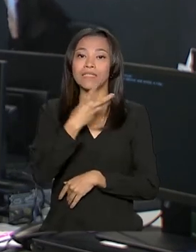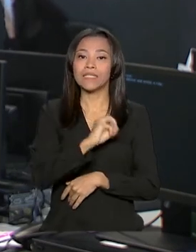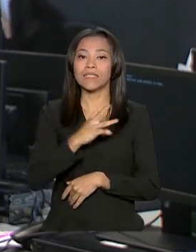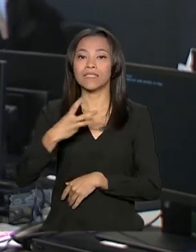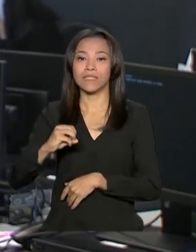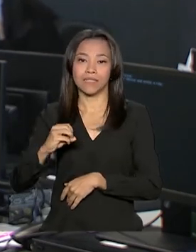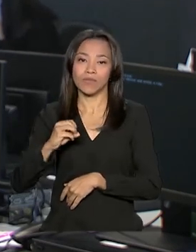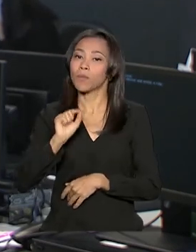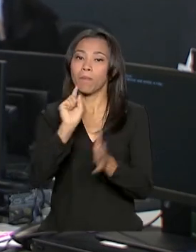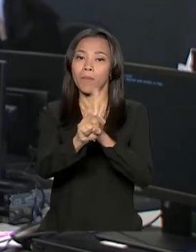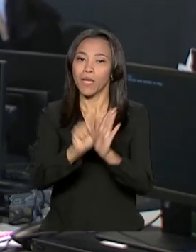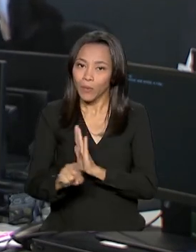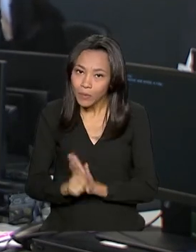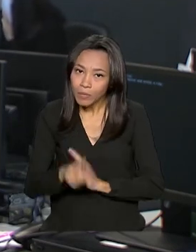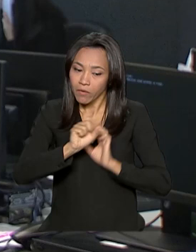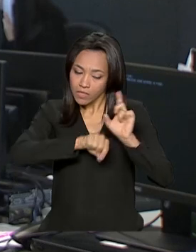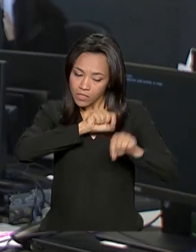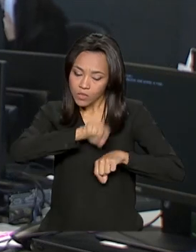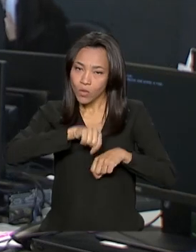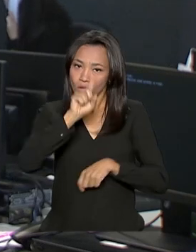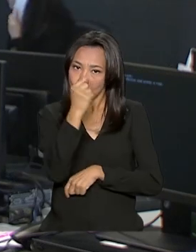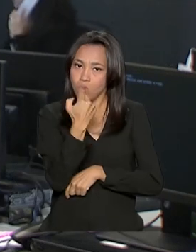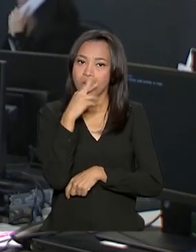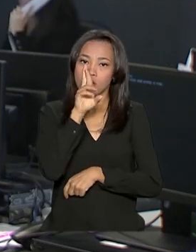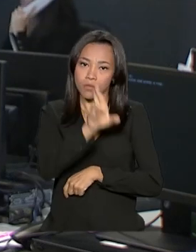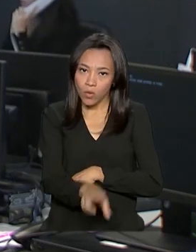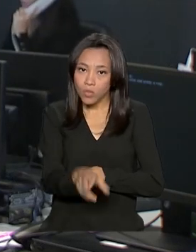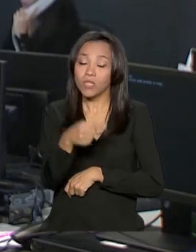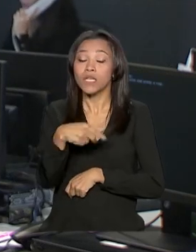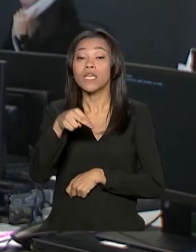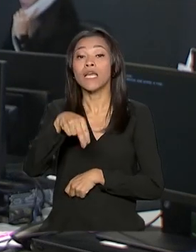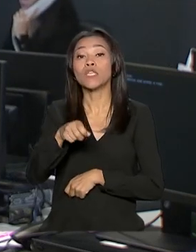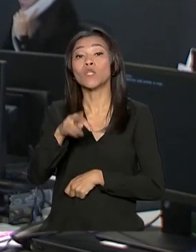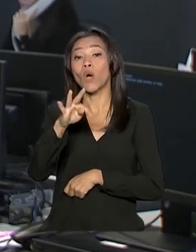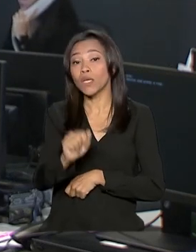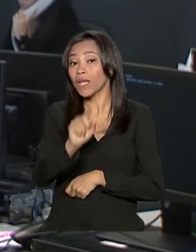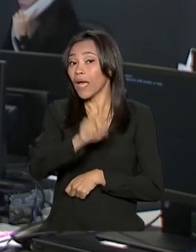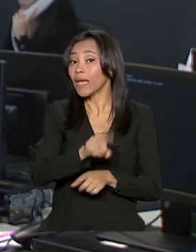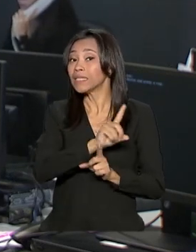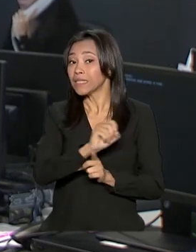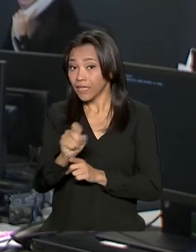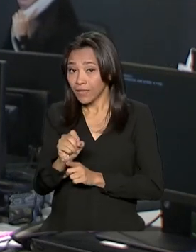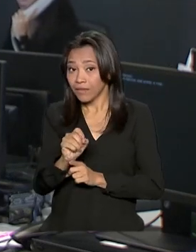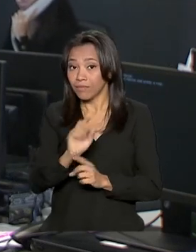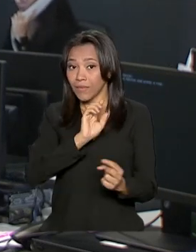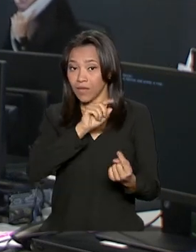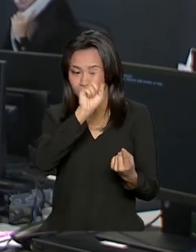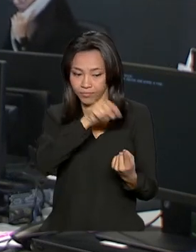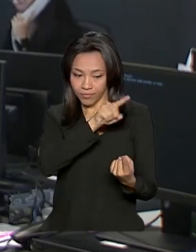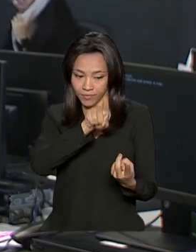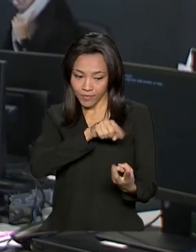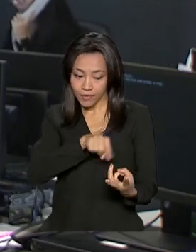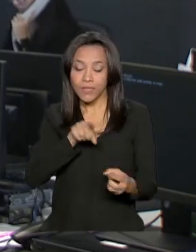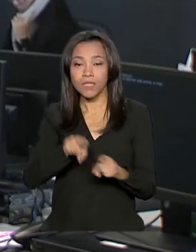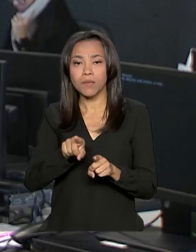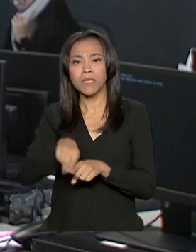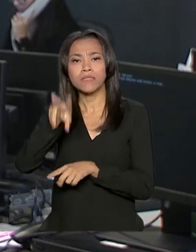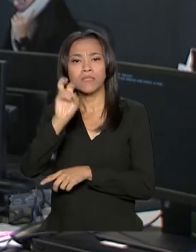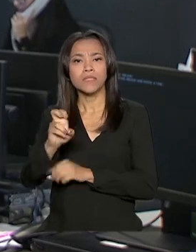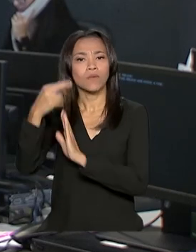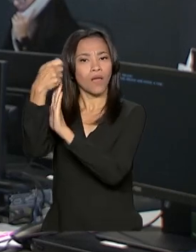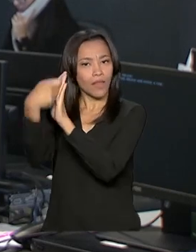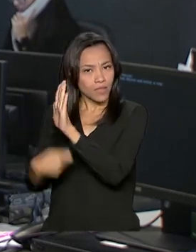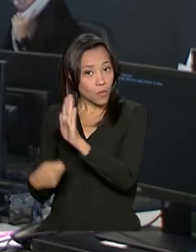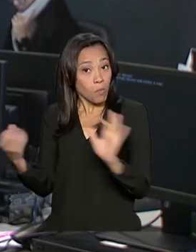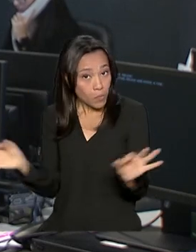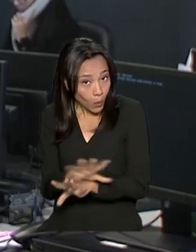múltipla escolha e uma redação. A nota mínima exigida é de 100 pontos nas provas objetivas e de 5 pontos na redação. Quem passar